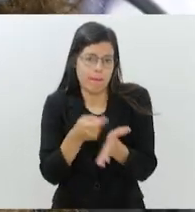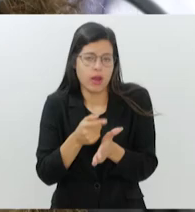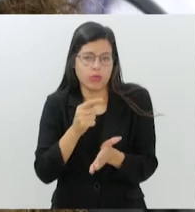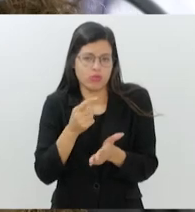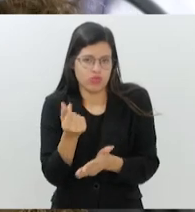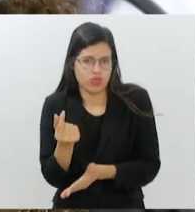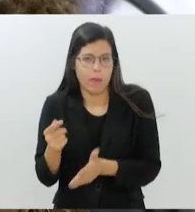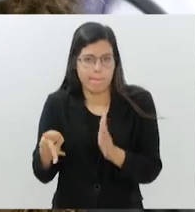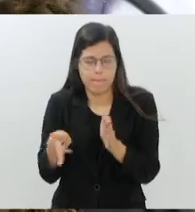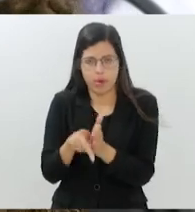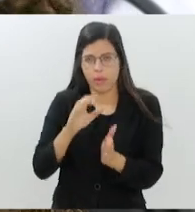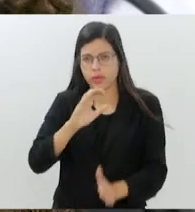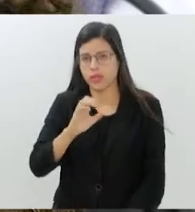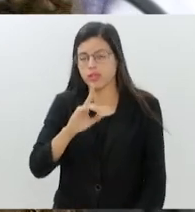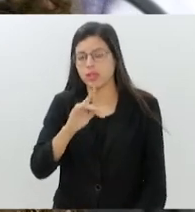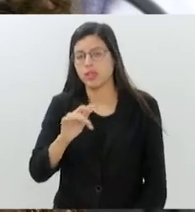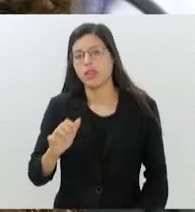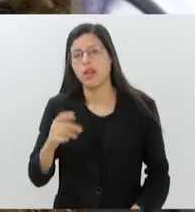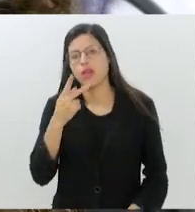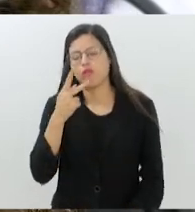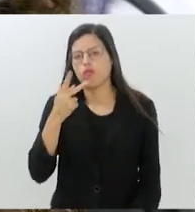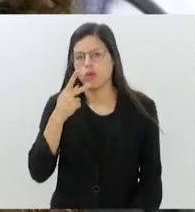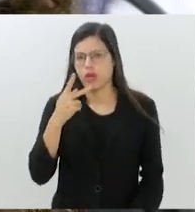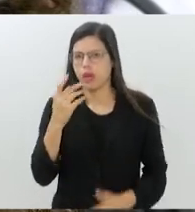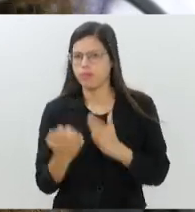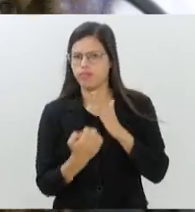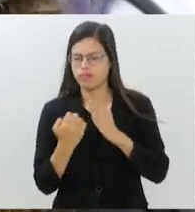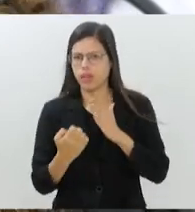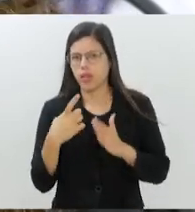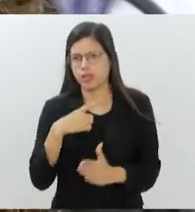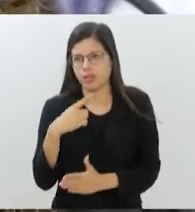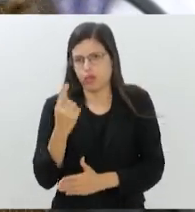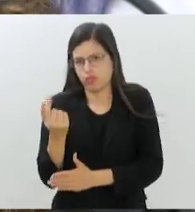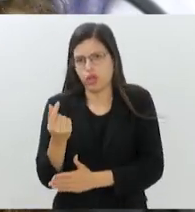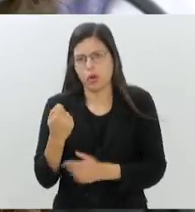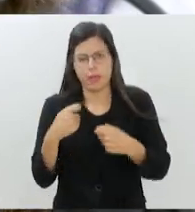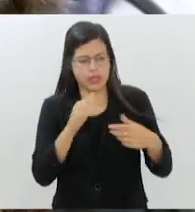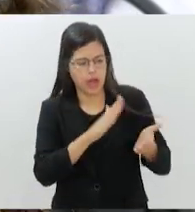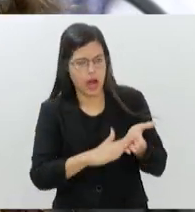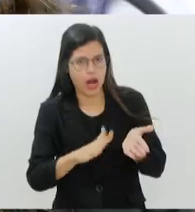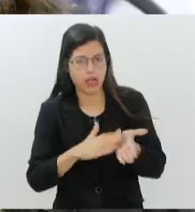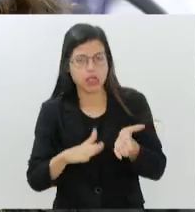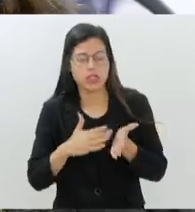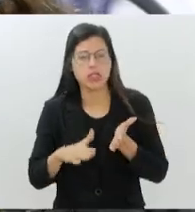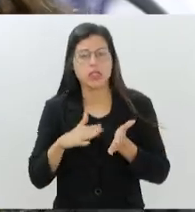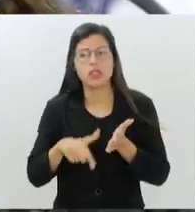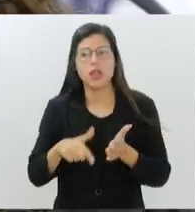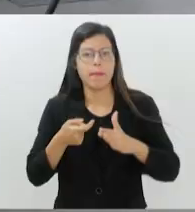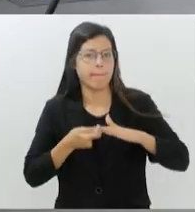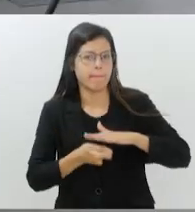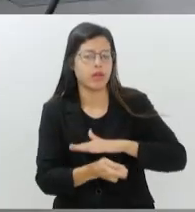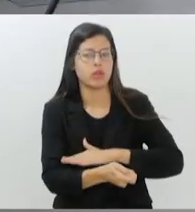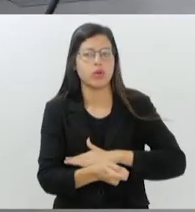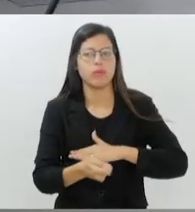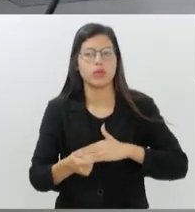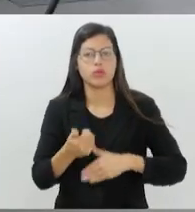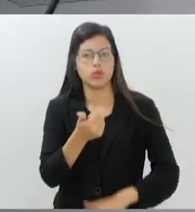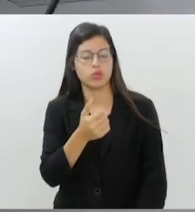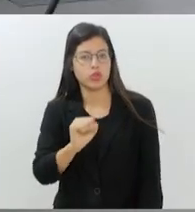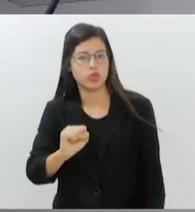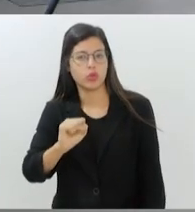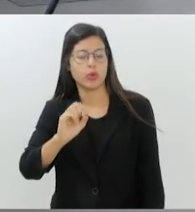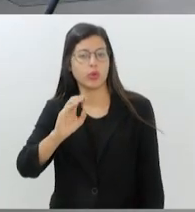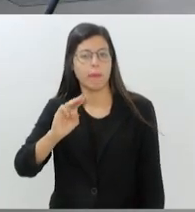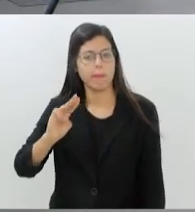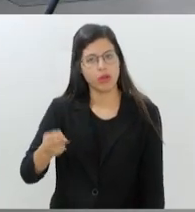empresa possui um percentual a ser gasto em termos de cooperação técnica e patrocínio que este ano foi orçado em 18 milhões